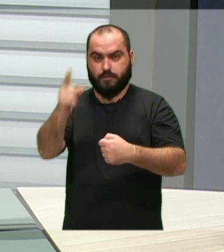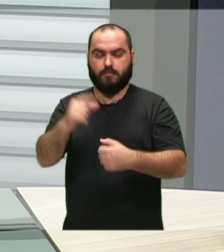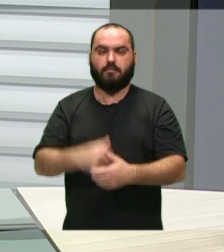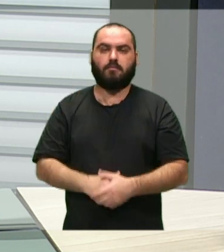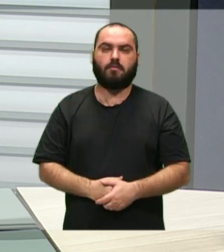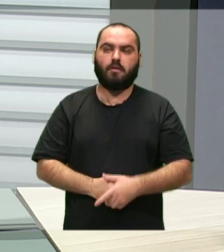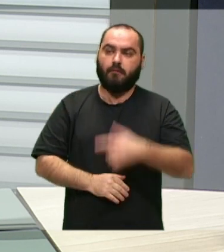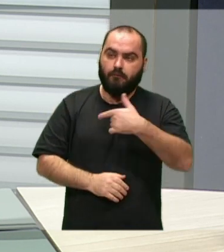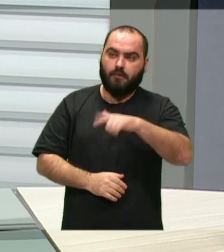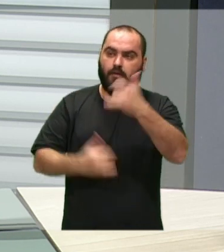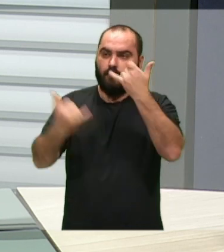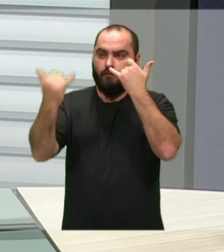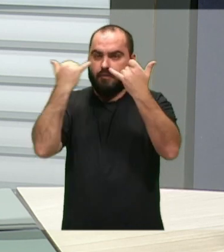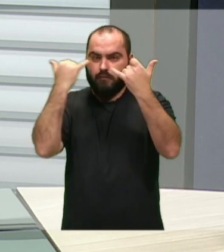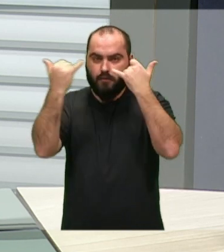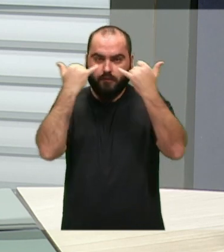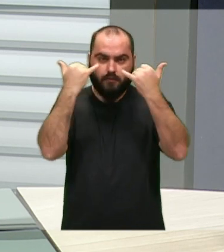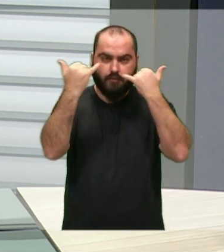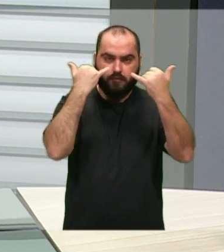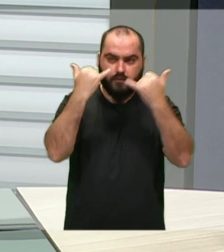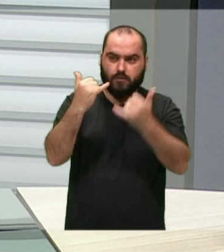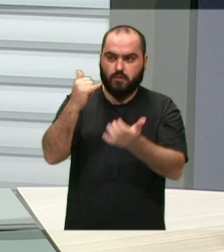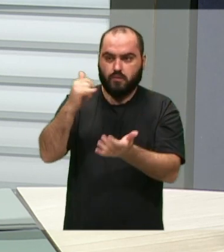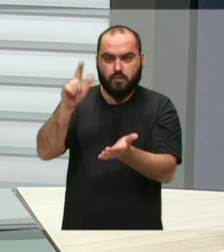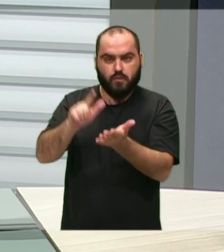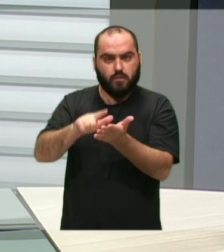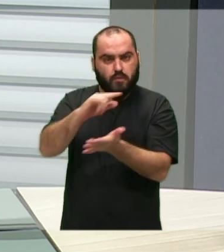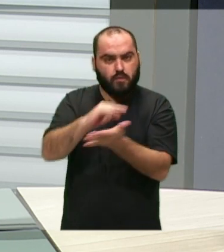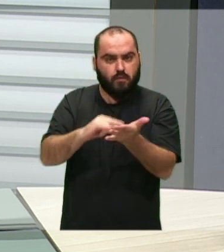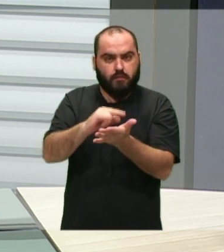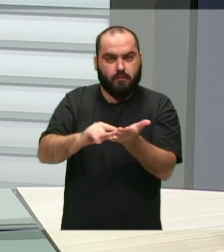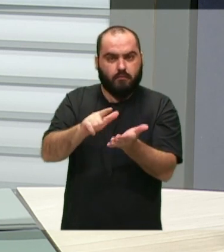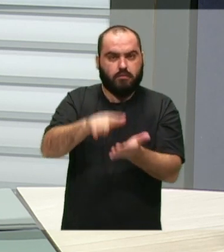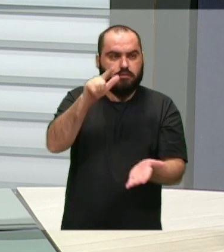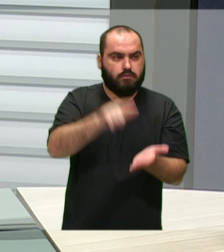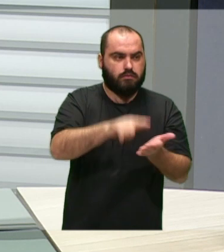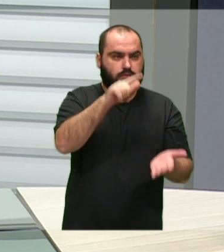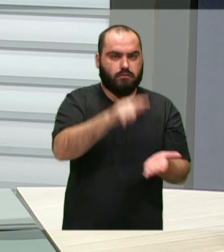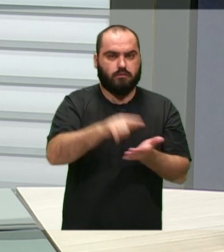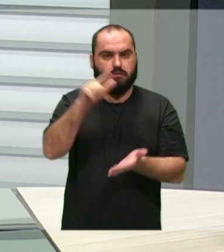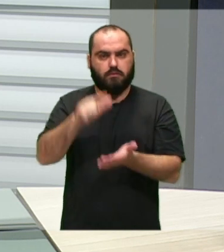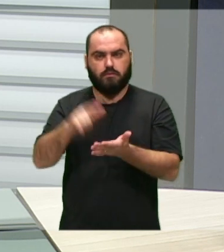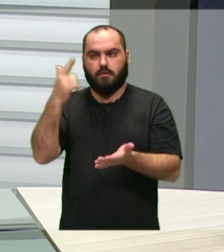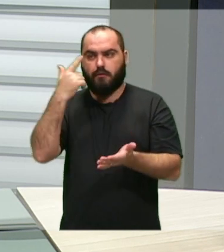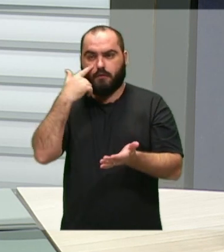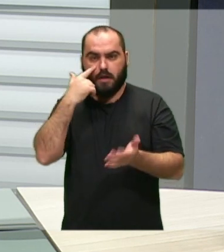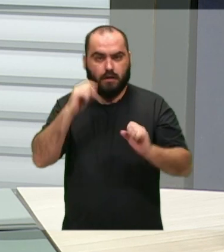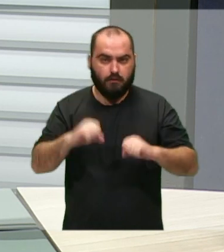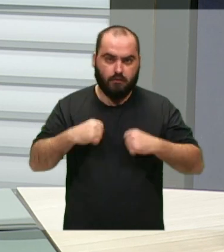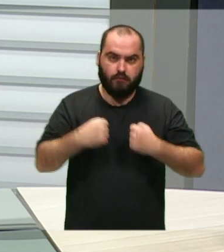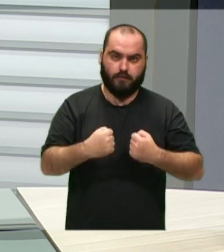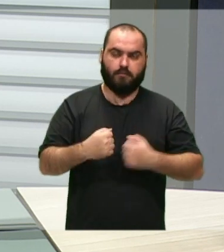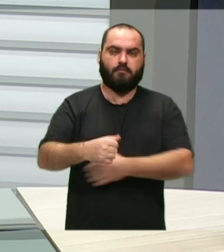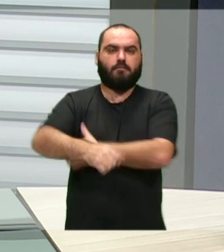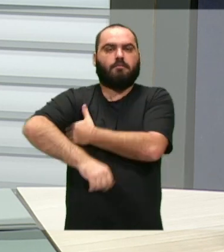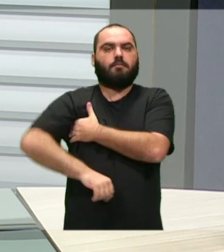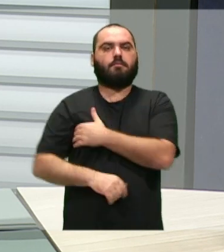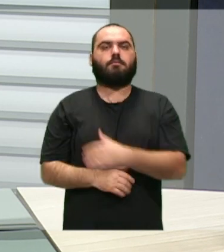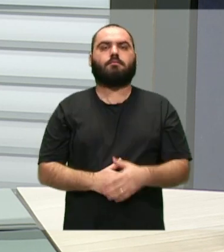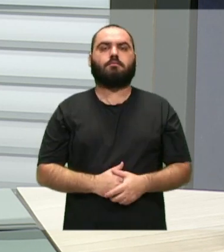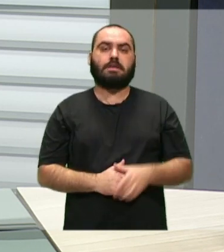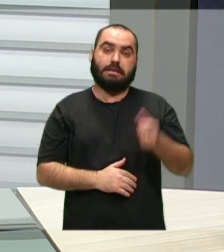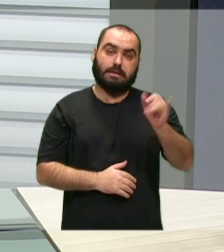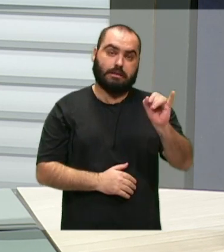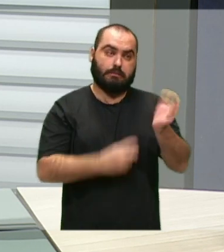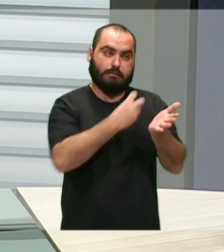extrair as informações necessárias, juntadas, documentos, diligências, esse momento de produzir as defesas. E aí a cassação